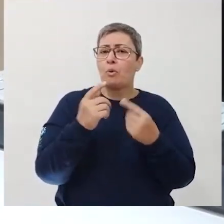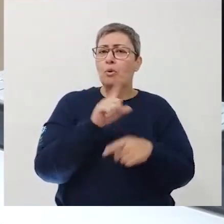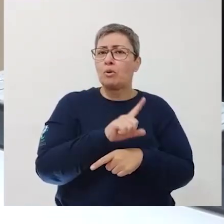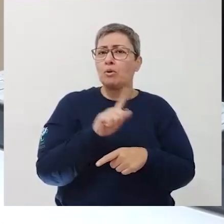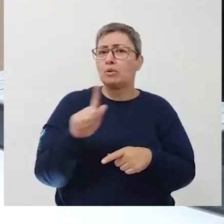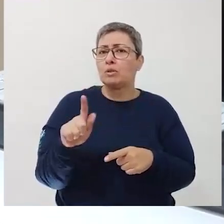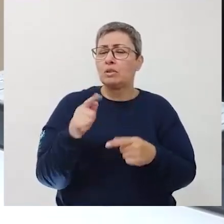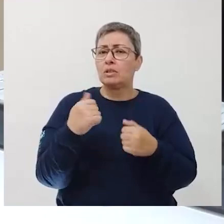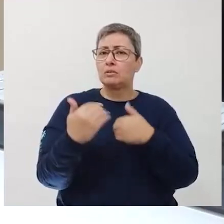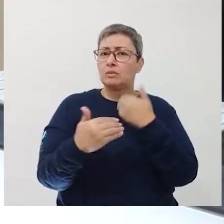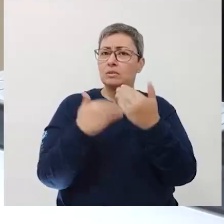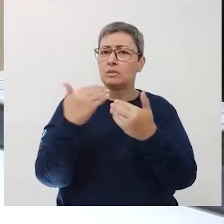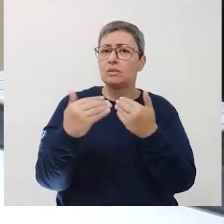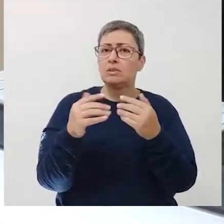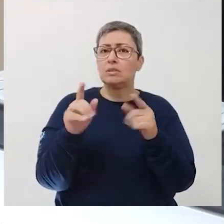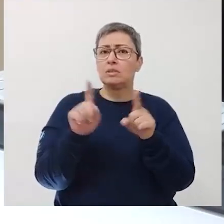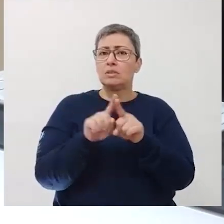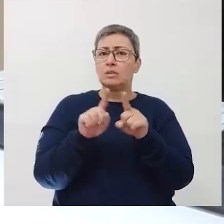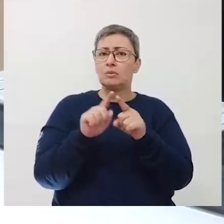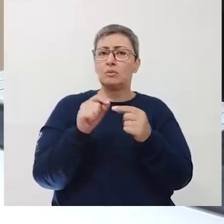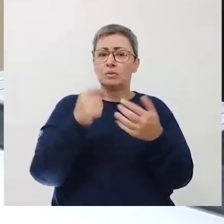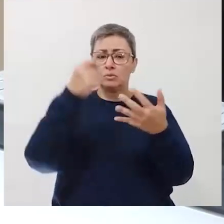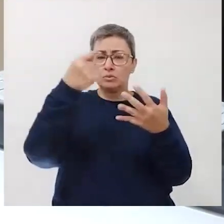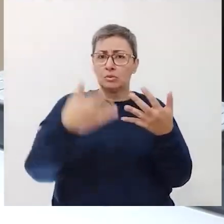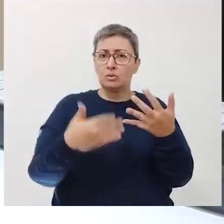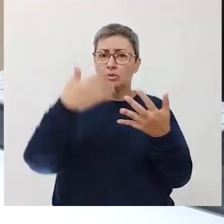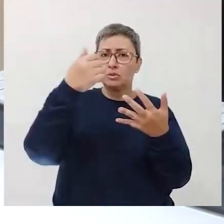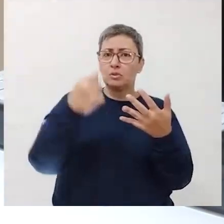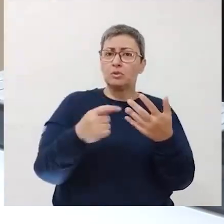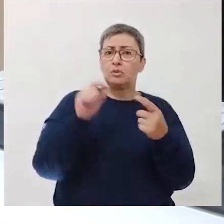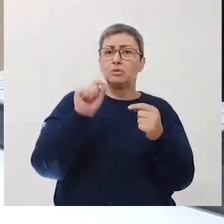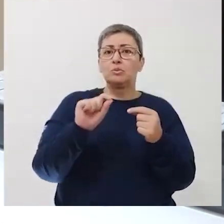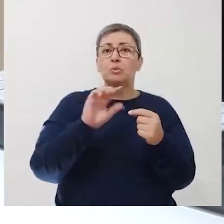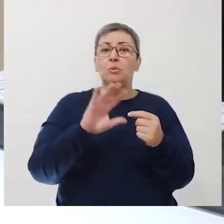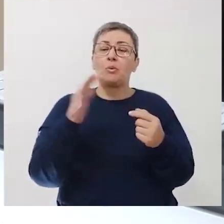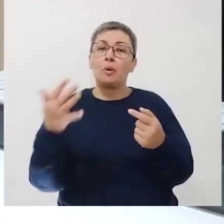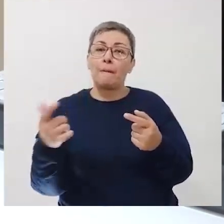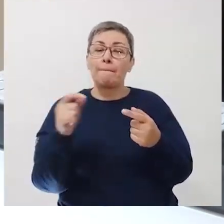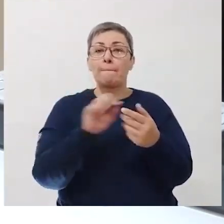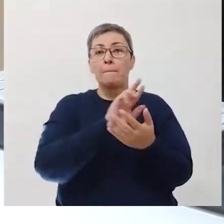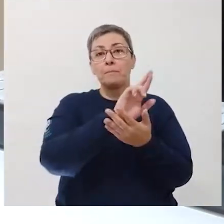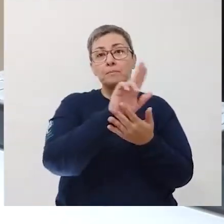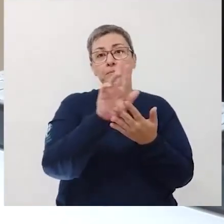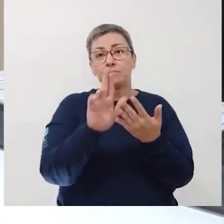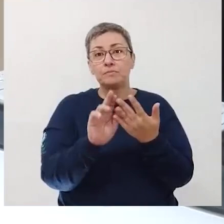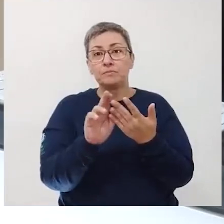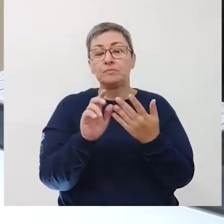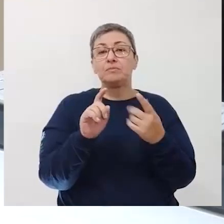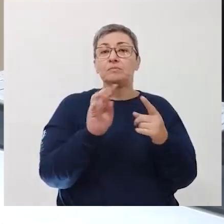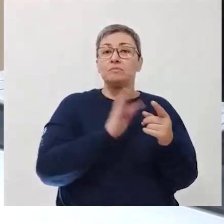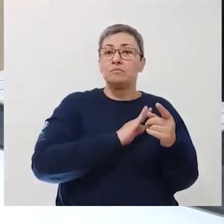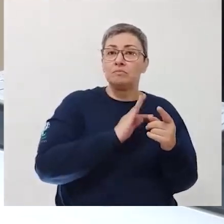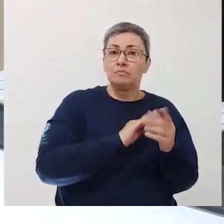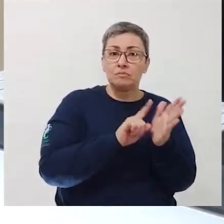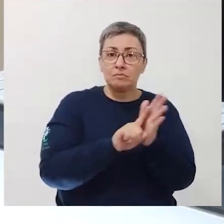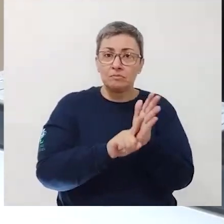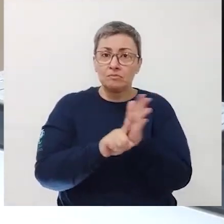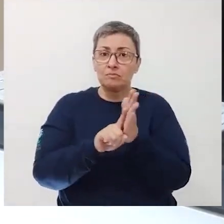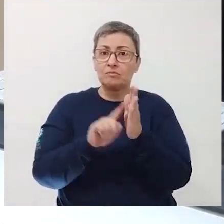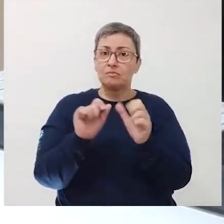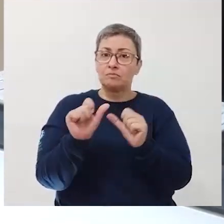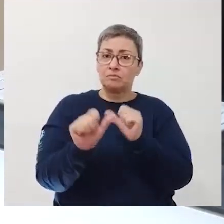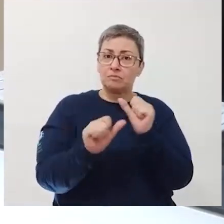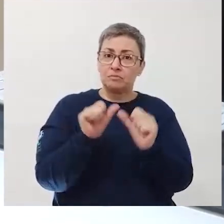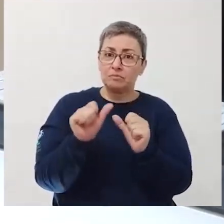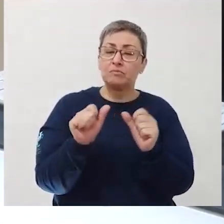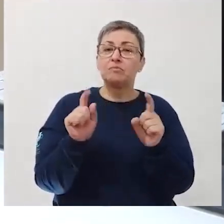na linguagem desenvolvida para a descrição de seus fenômenos e nas diferentes técnicas de investigação